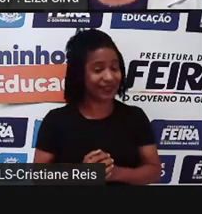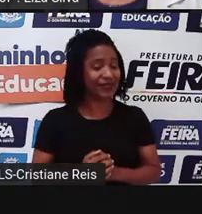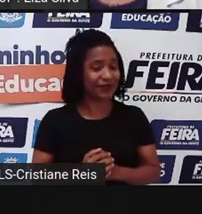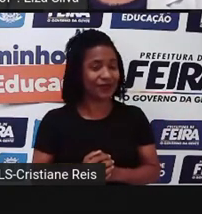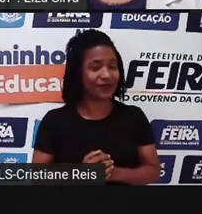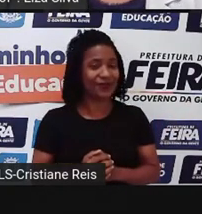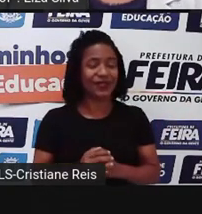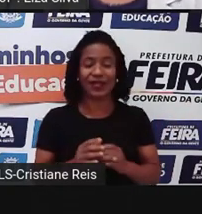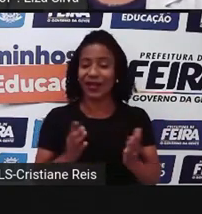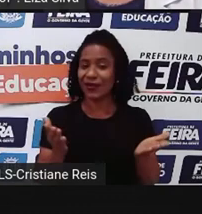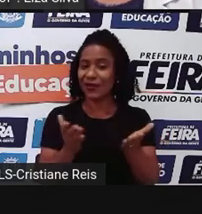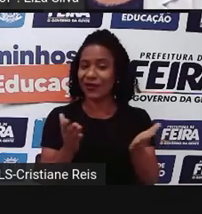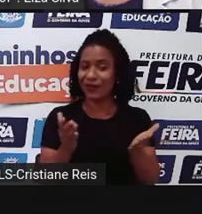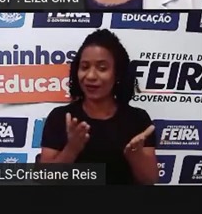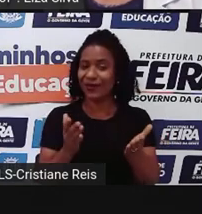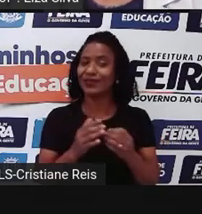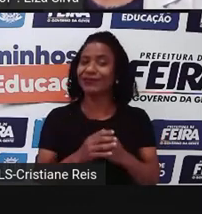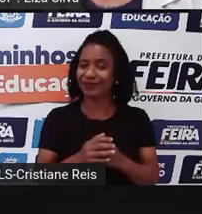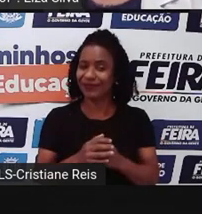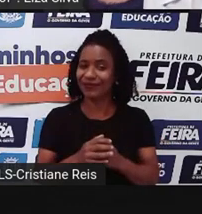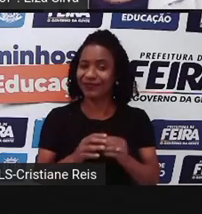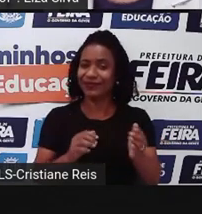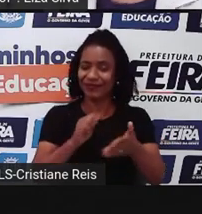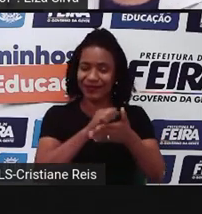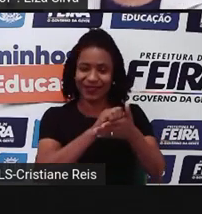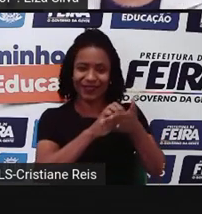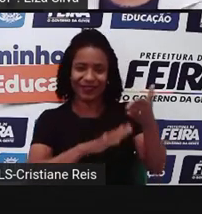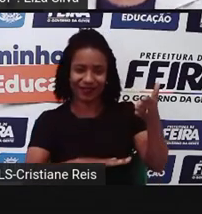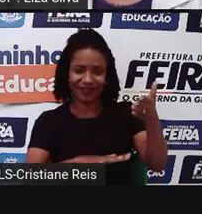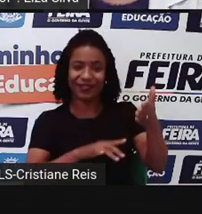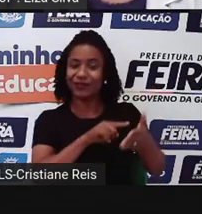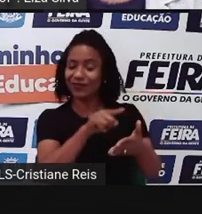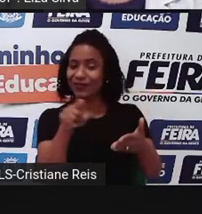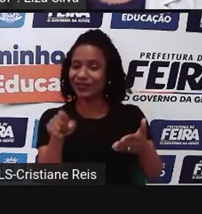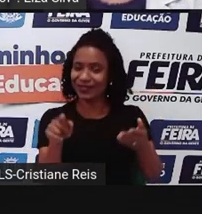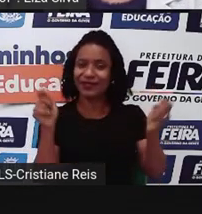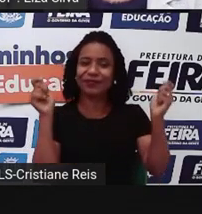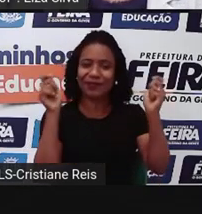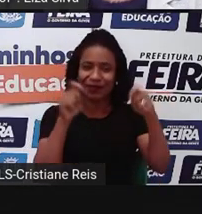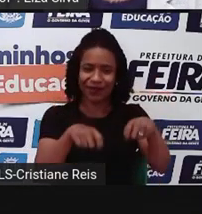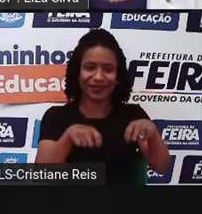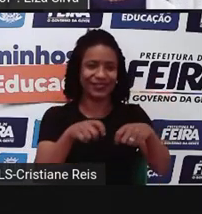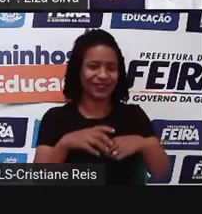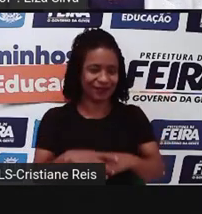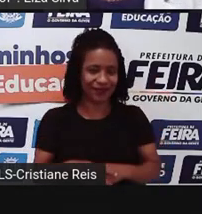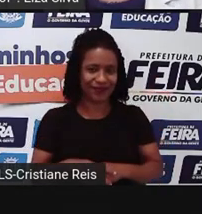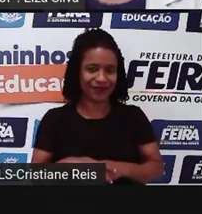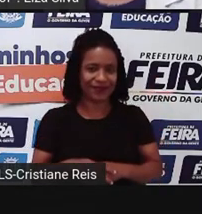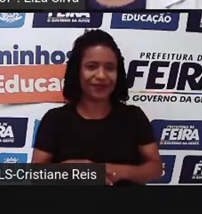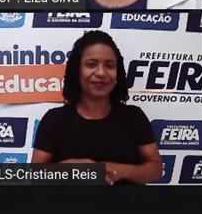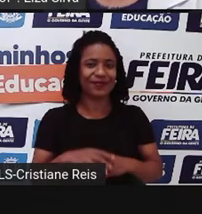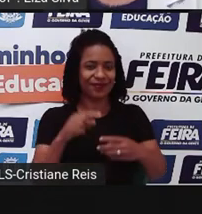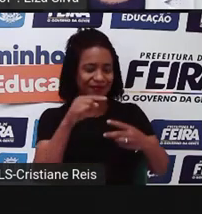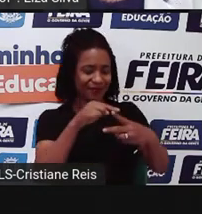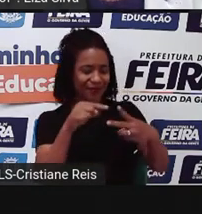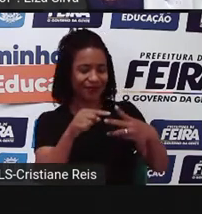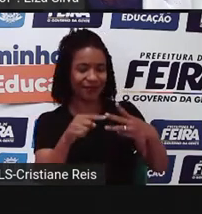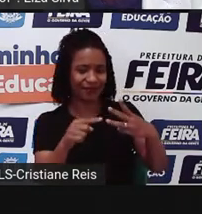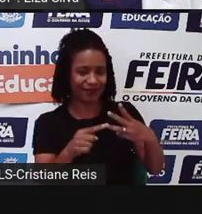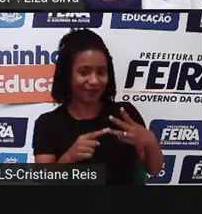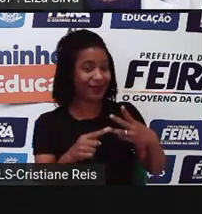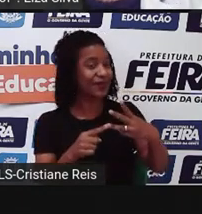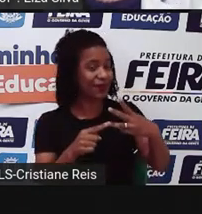Lanço agora para vocês o desafio que eu sei que vocês são capazes de realizar e deixo aqueles três reinos que eu